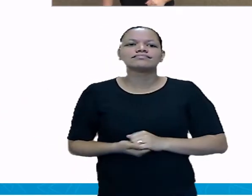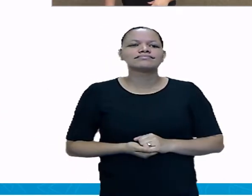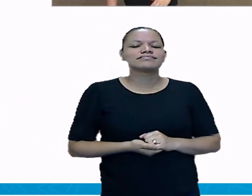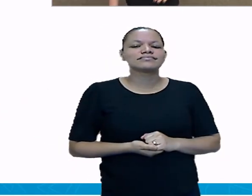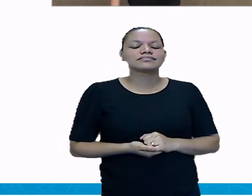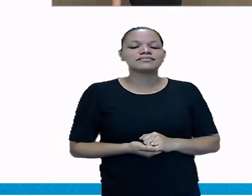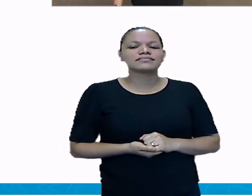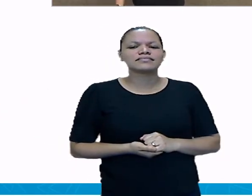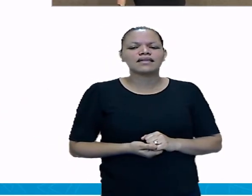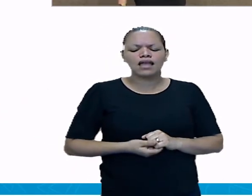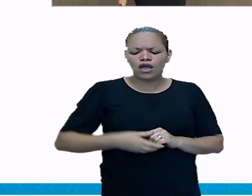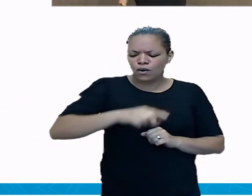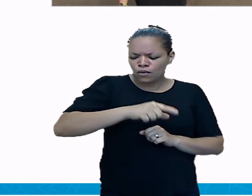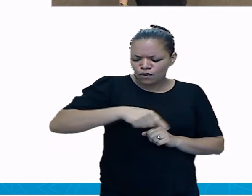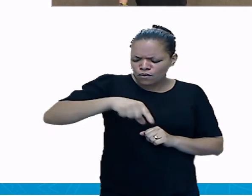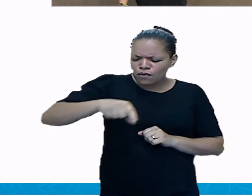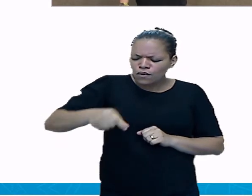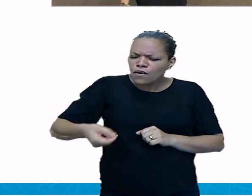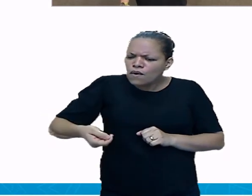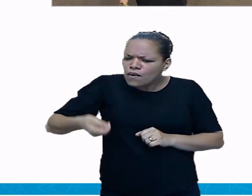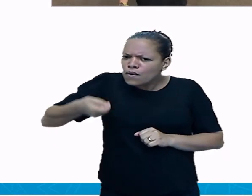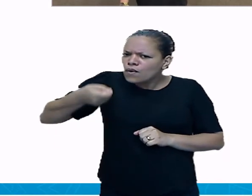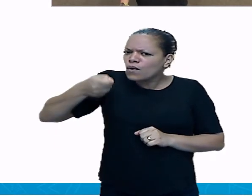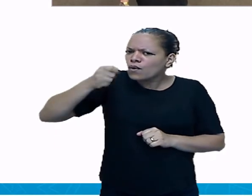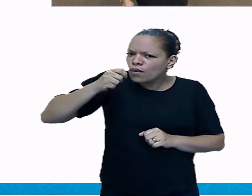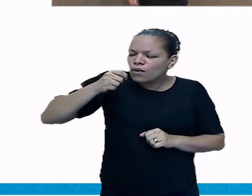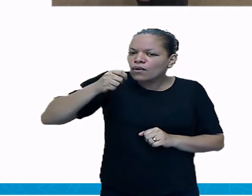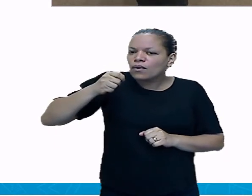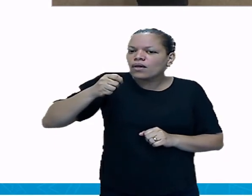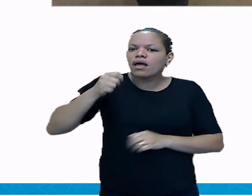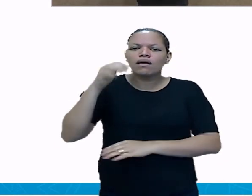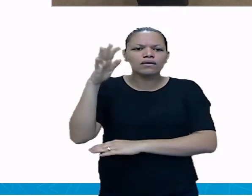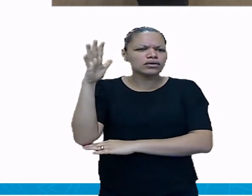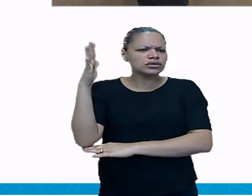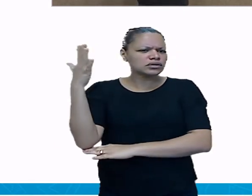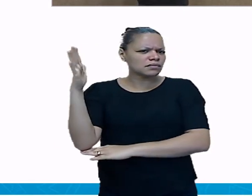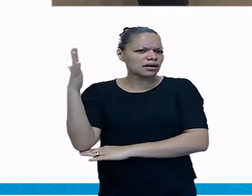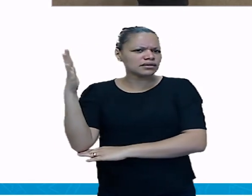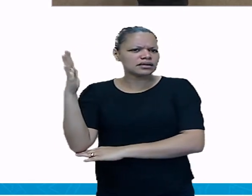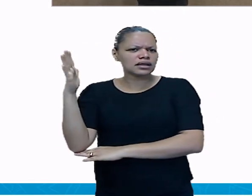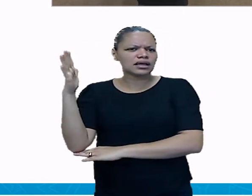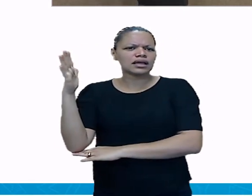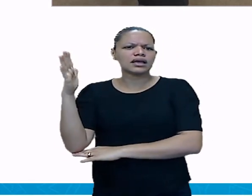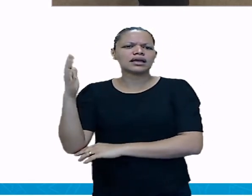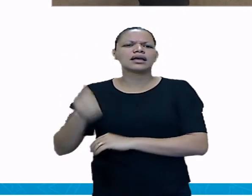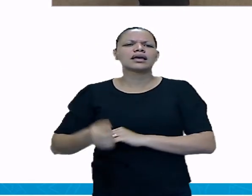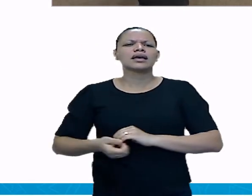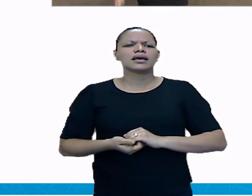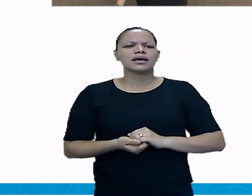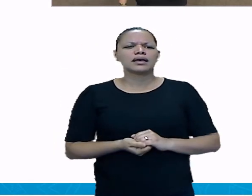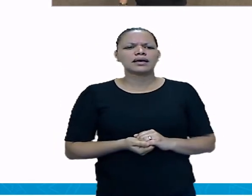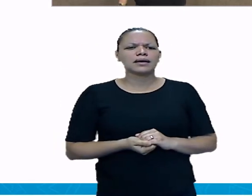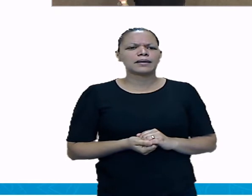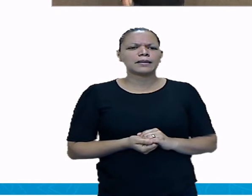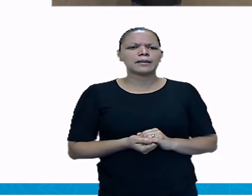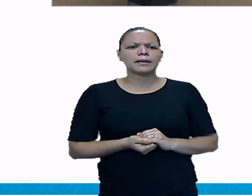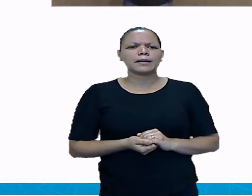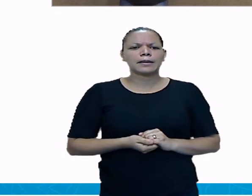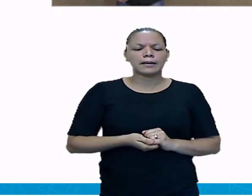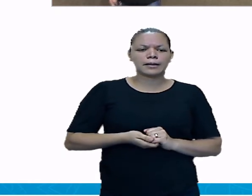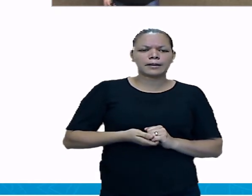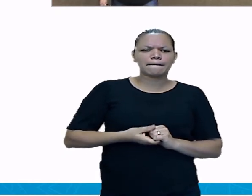madeira é um mau condutor de calor, né? Porque evita que passe aquele calor ali para outro